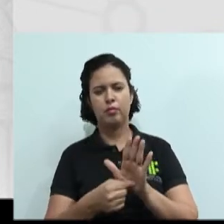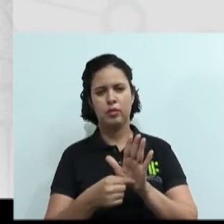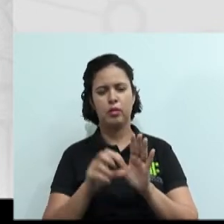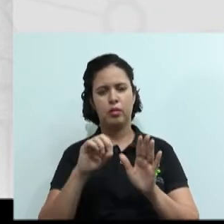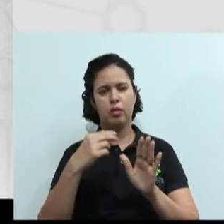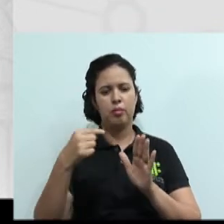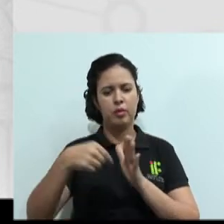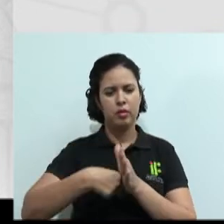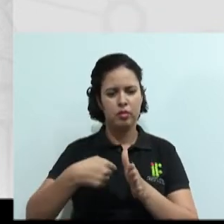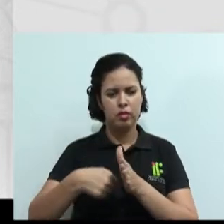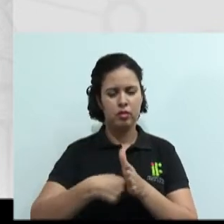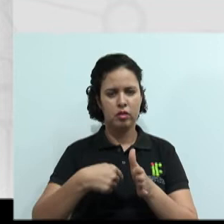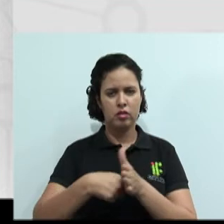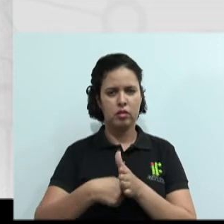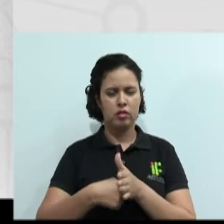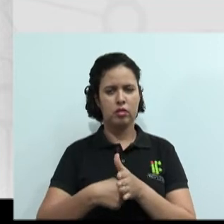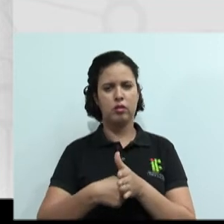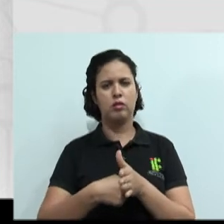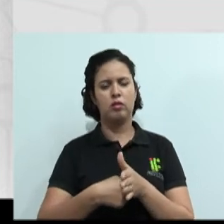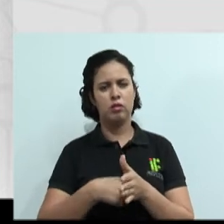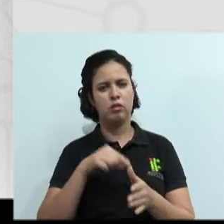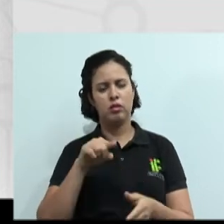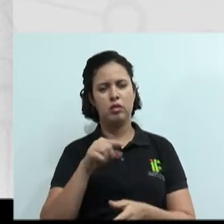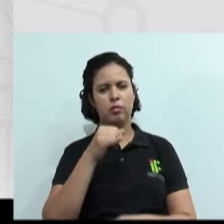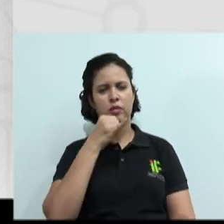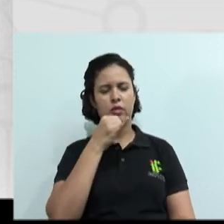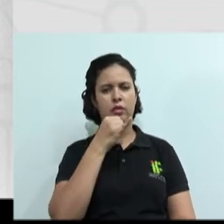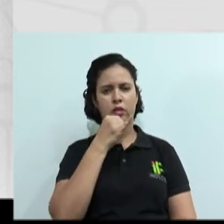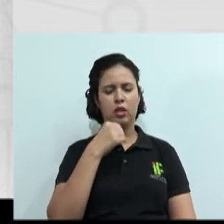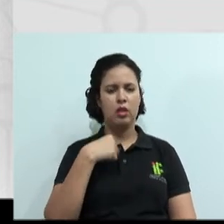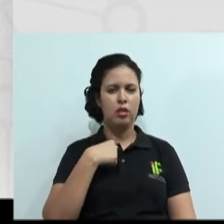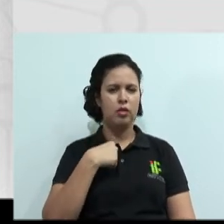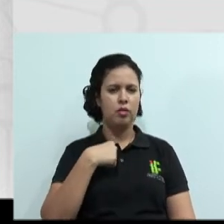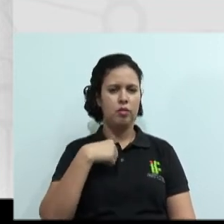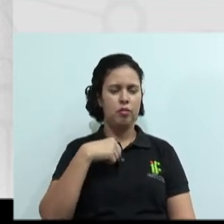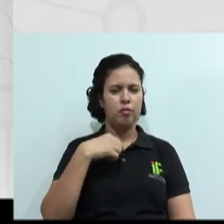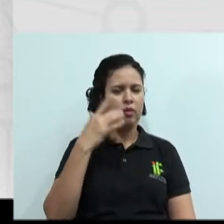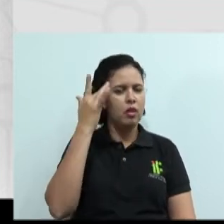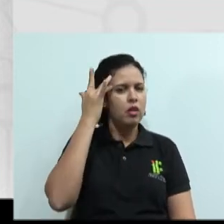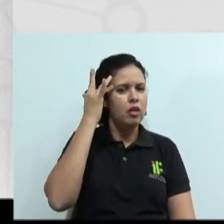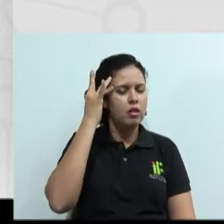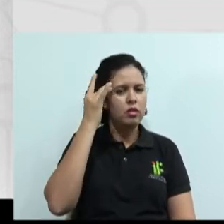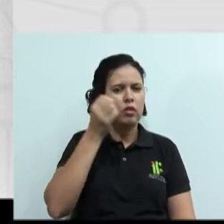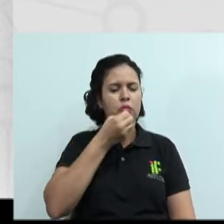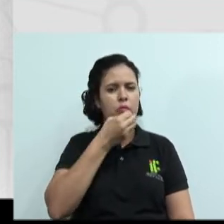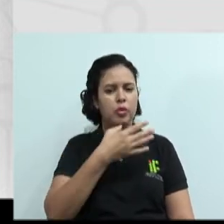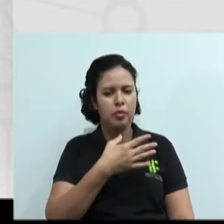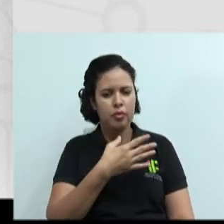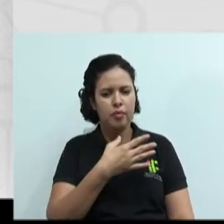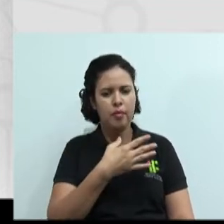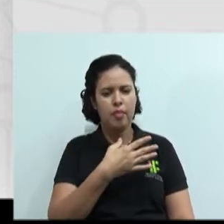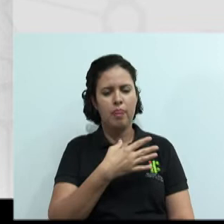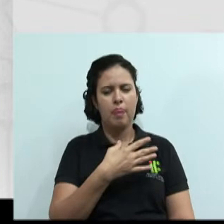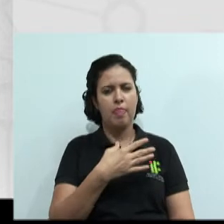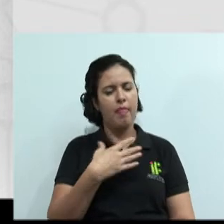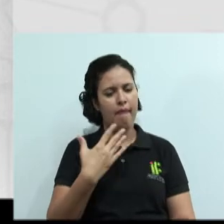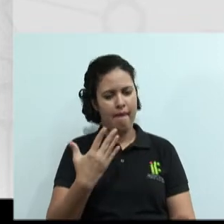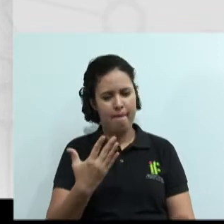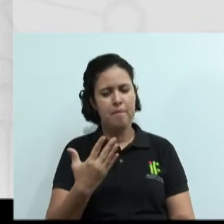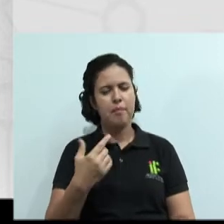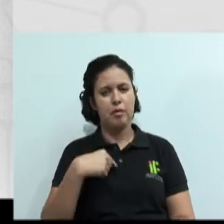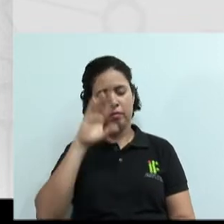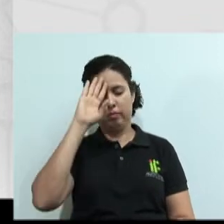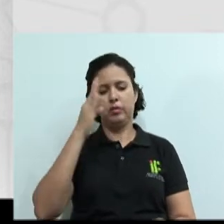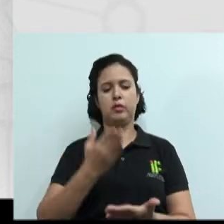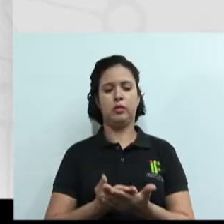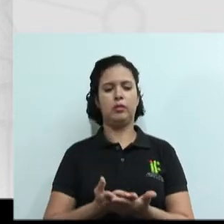inicie a resposta como se estivesse com dúvidas. Exemplo, eu acho que é bom. Prefira, acredito que seja bom, porque